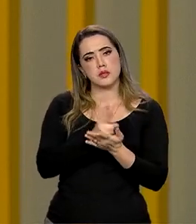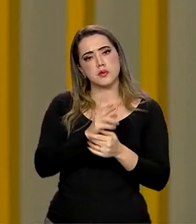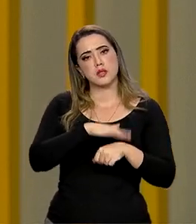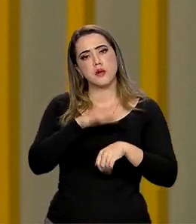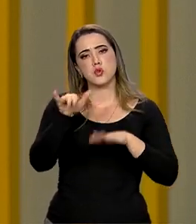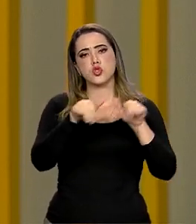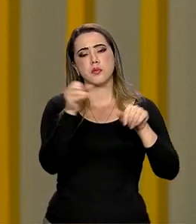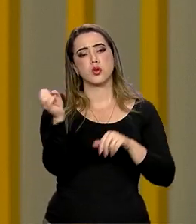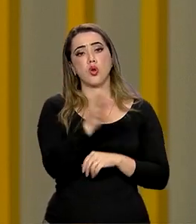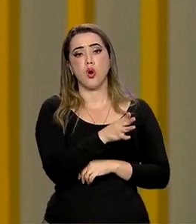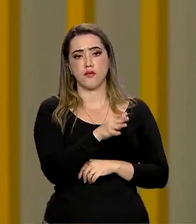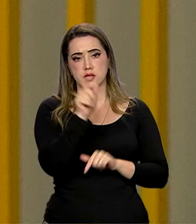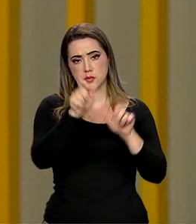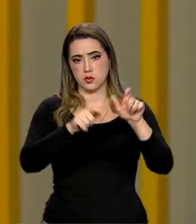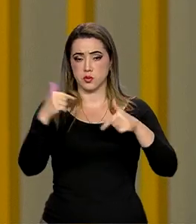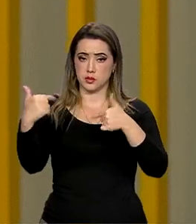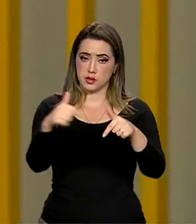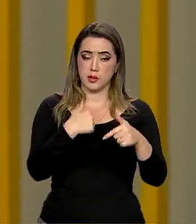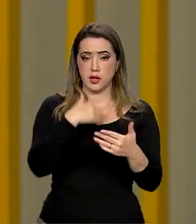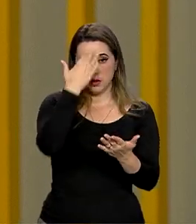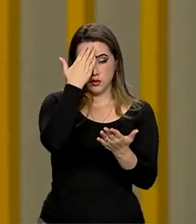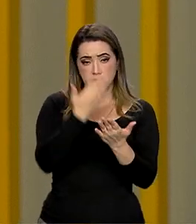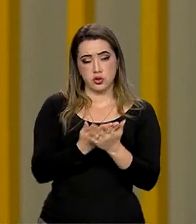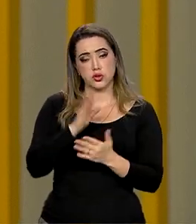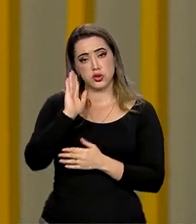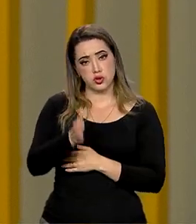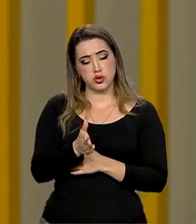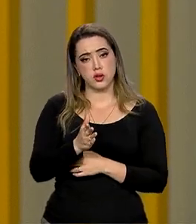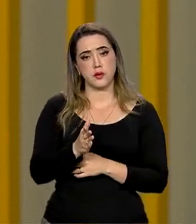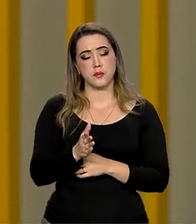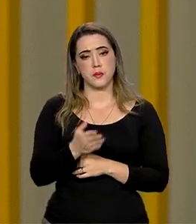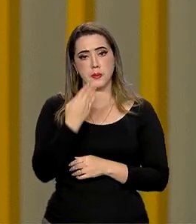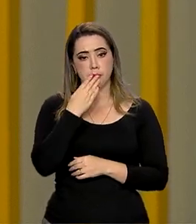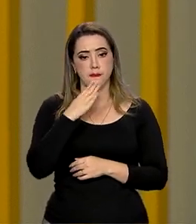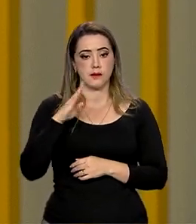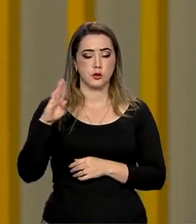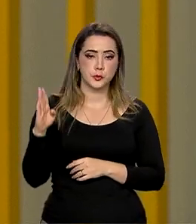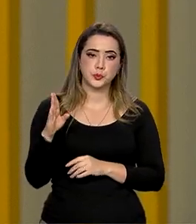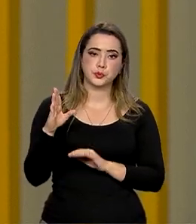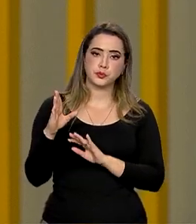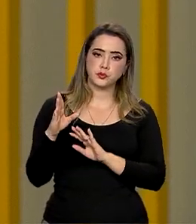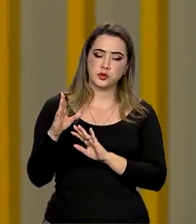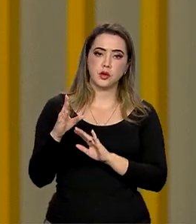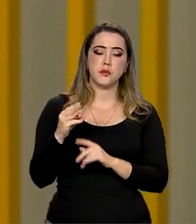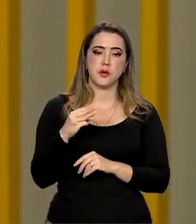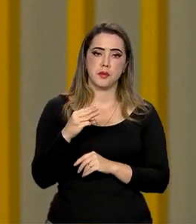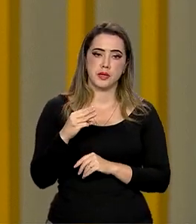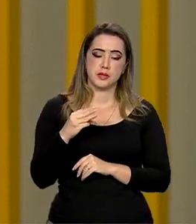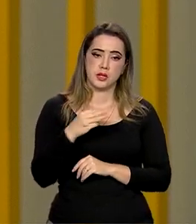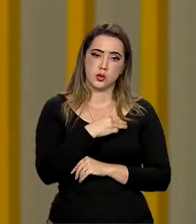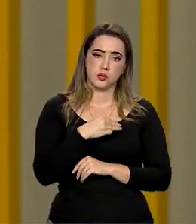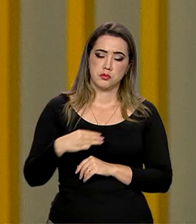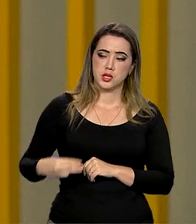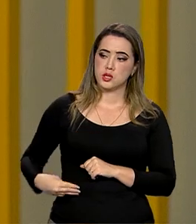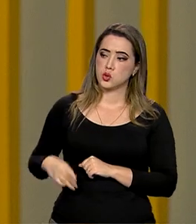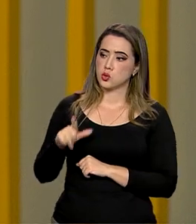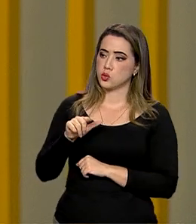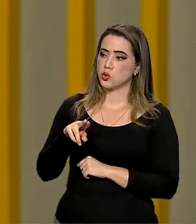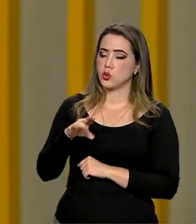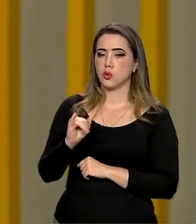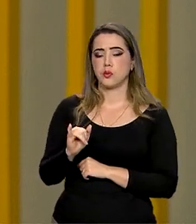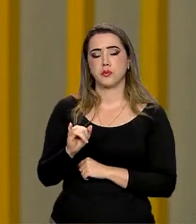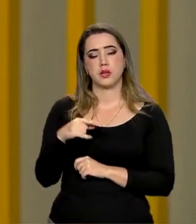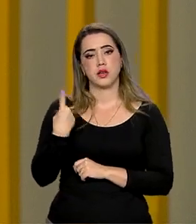colegas novos. Eu acredito, como já foi feita uma promessa e uma determinação do ministro Carlos Luque, que em dezembro nós estaremos